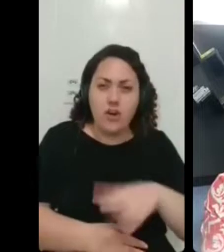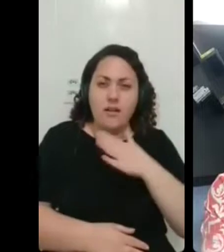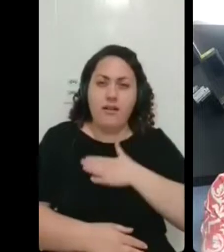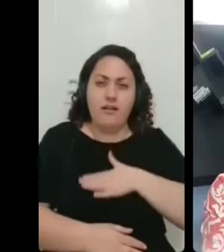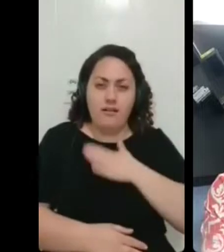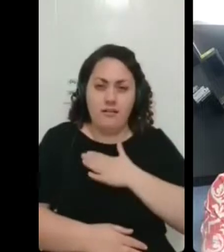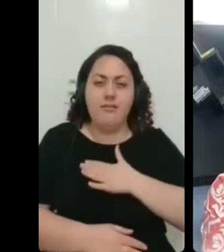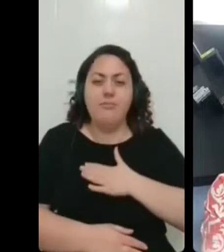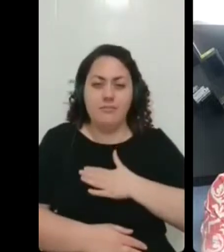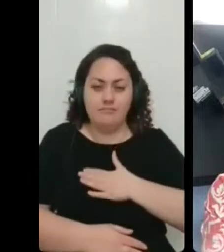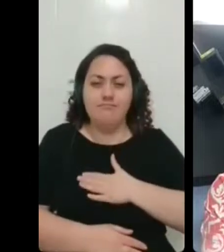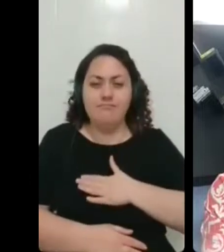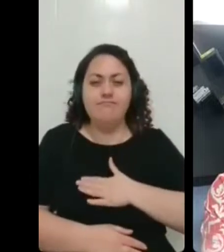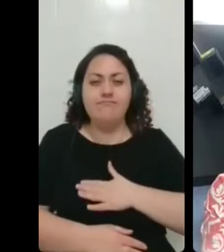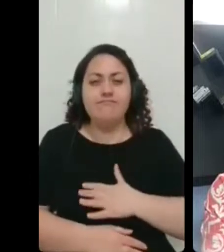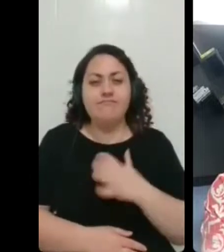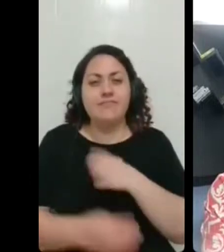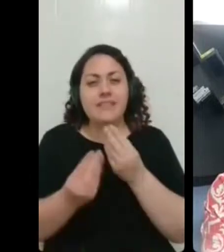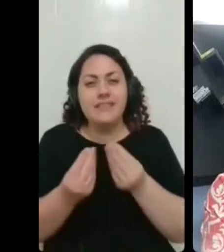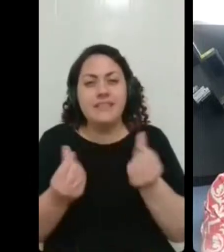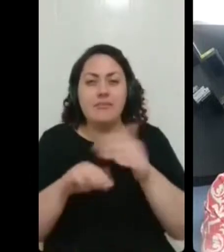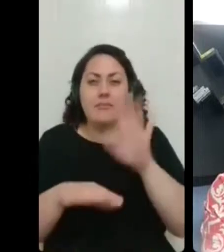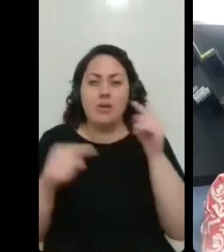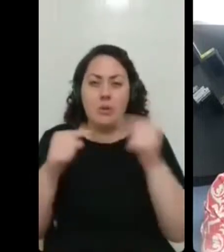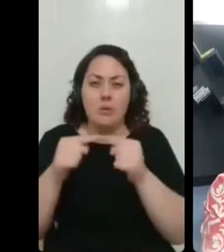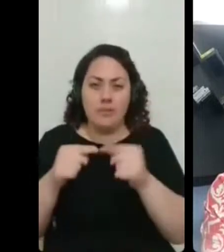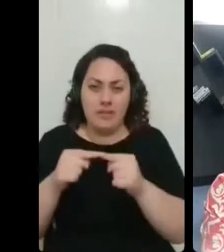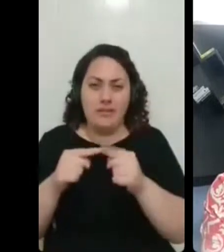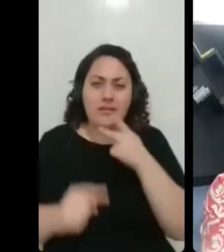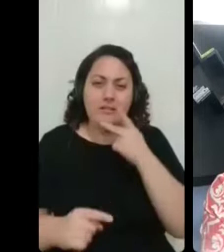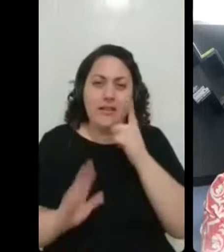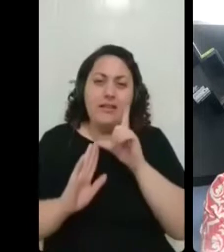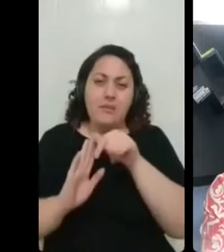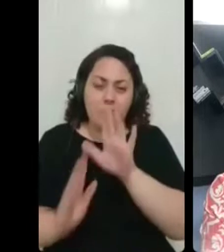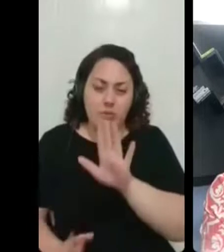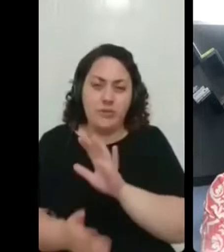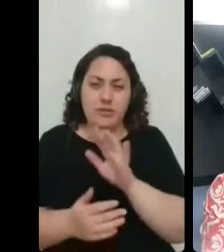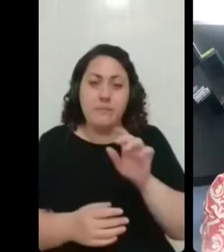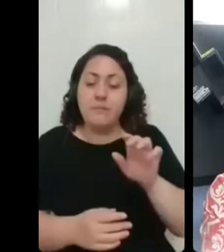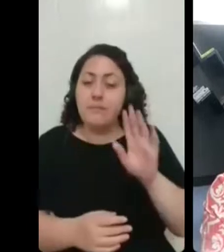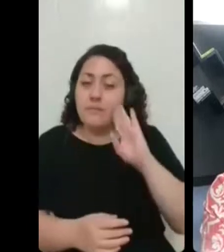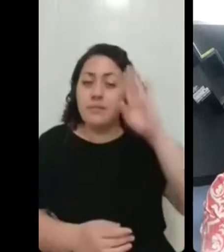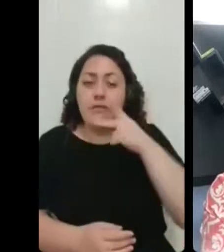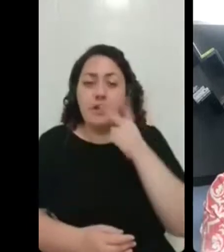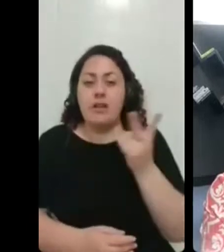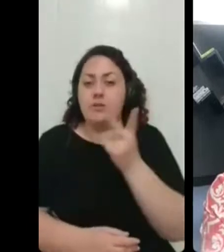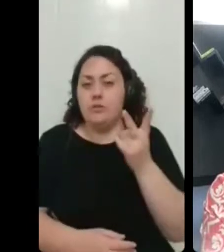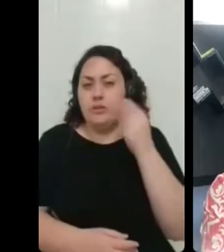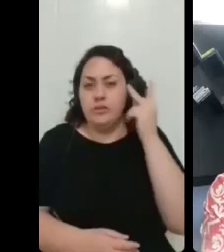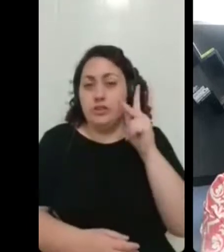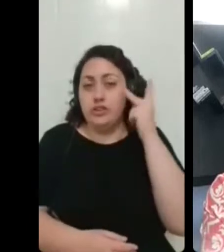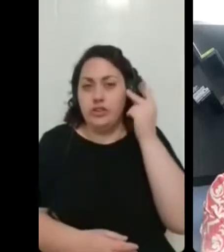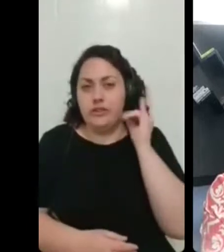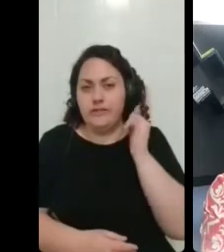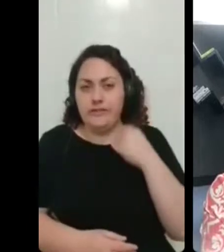É... Acho que sensível e faz mais sentido acho que a gente falar aqui, né, de vocês. Então, se vocês puderem